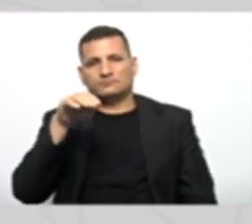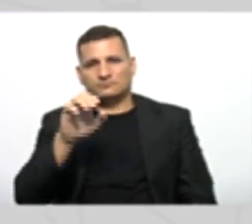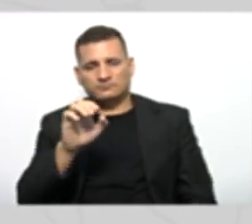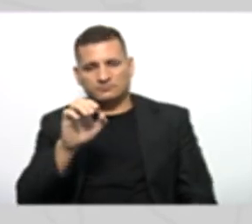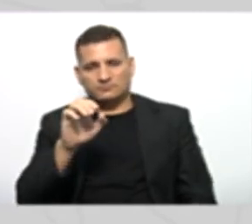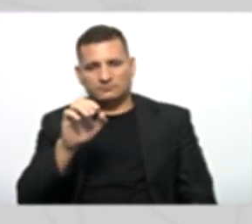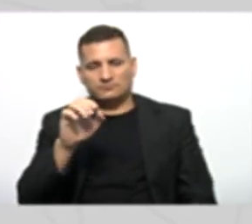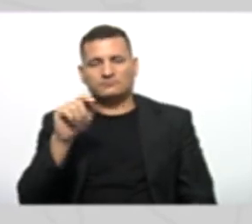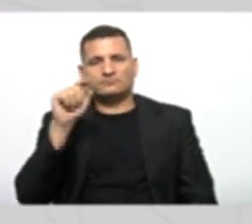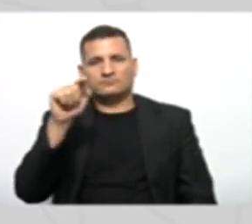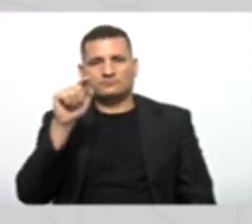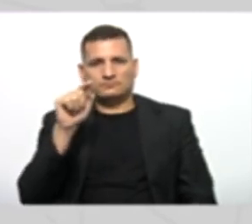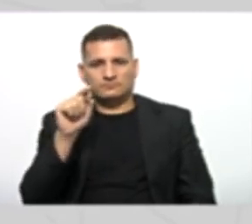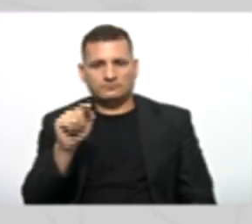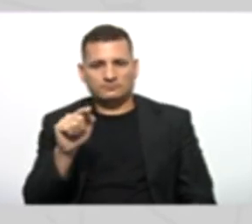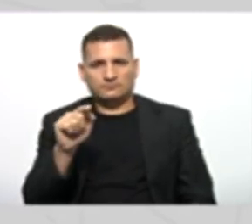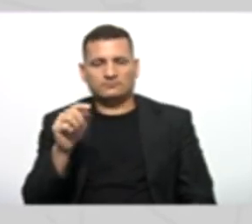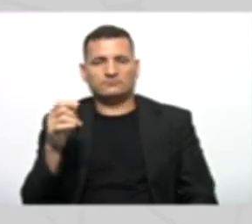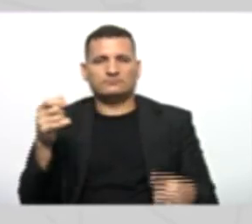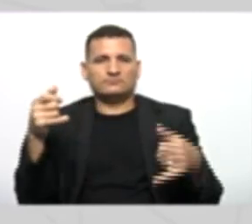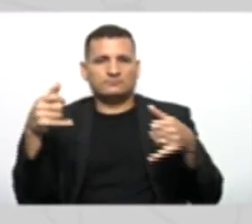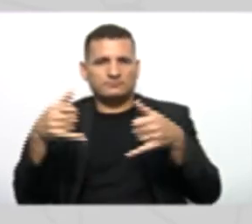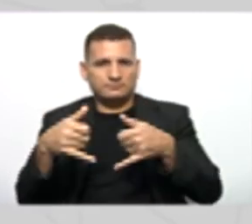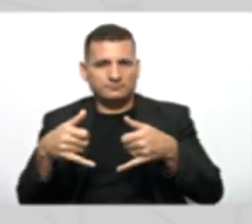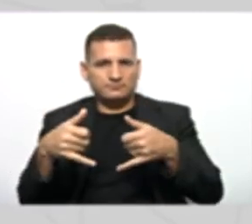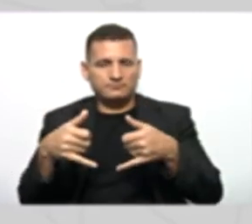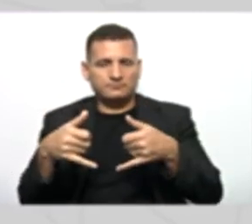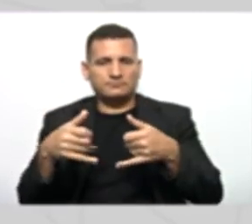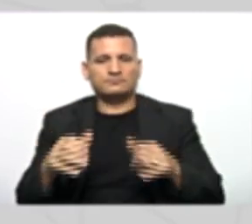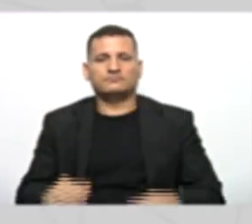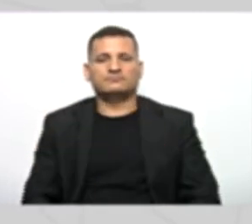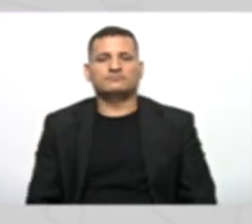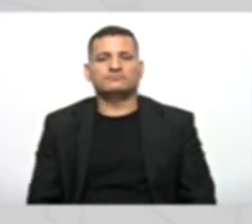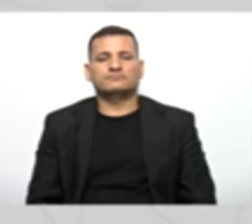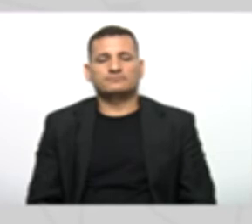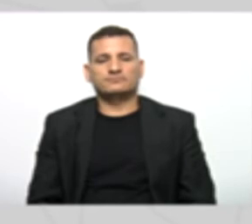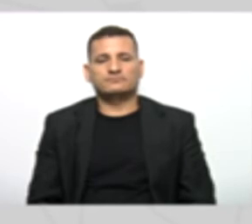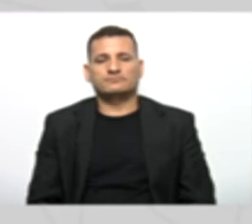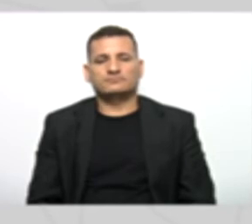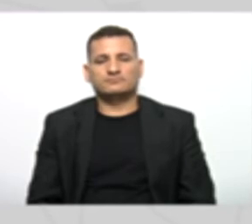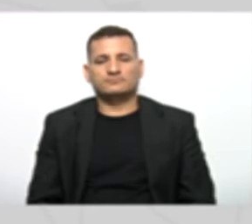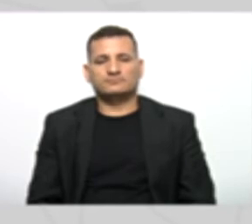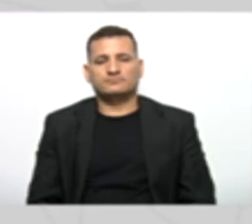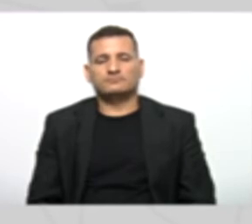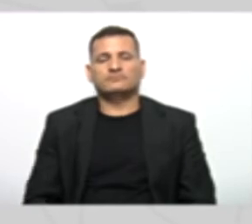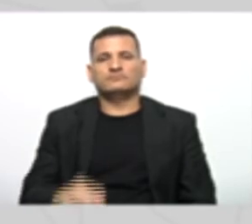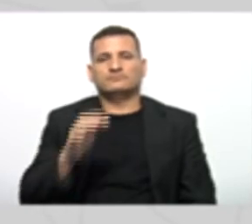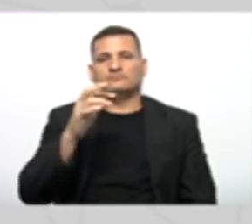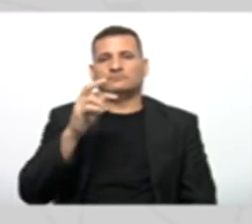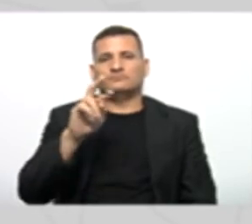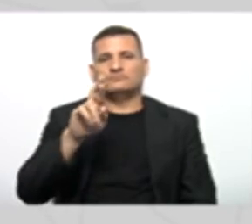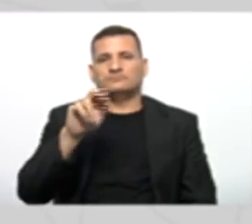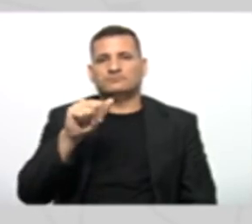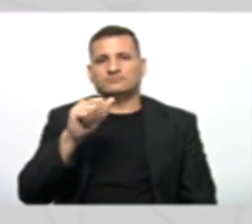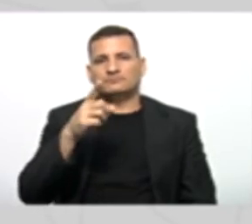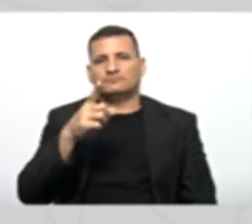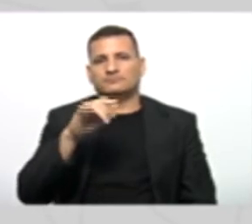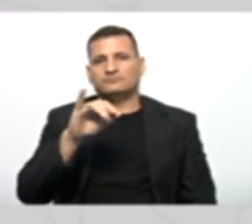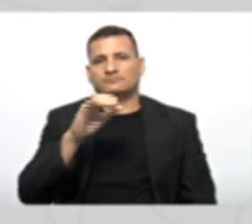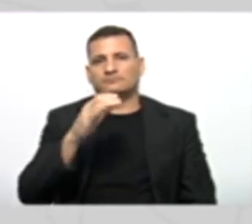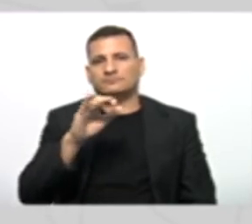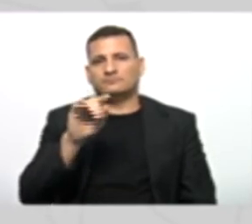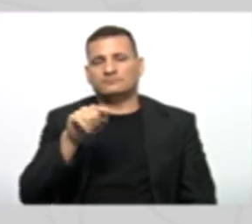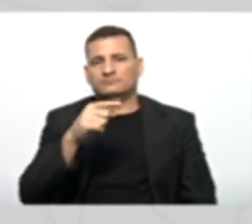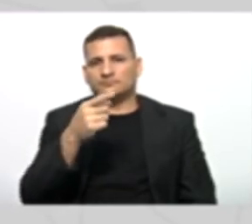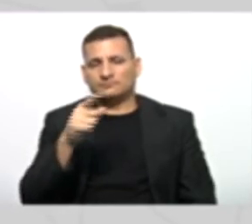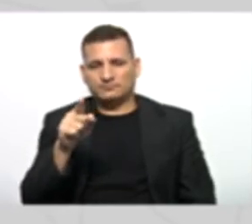Nome do time Dois pontos E o formatador E por último A tradição desse time Que